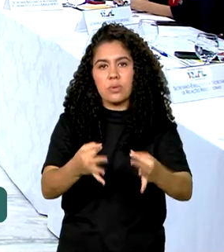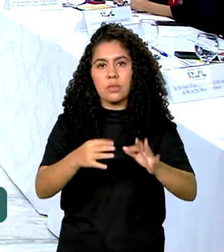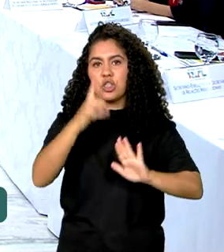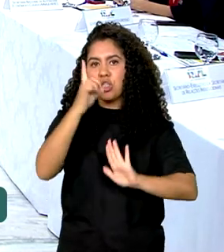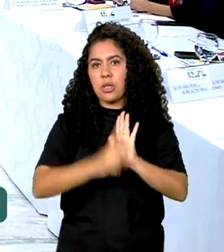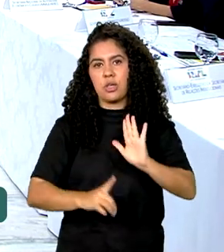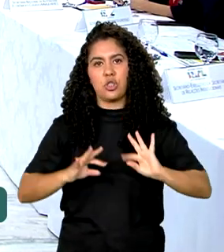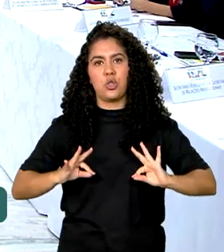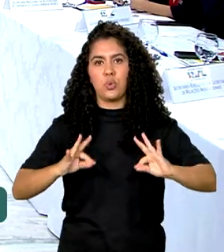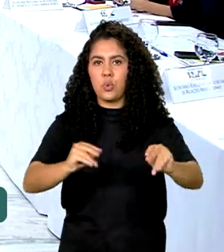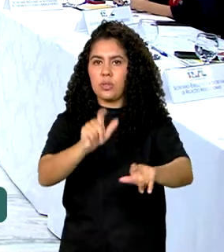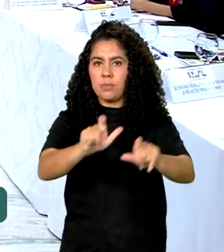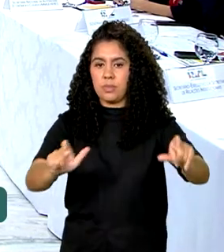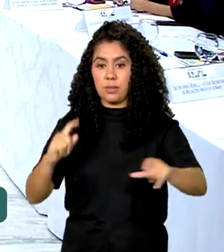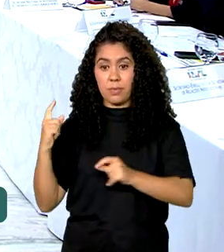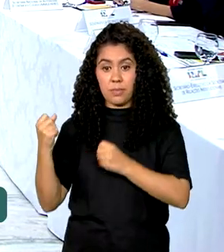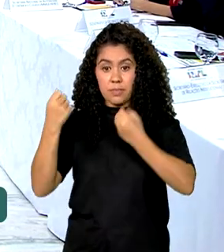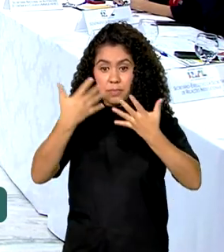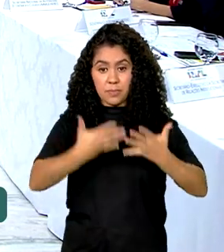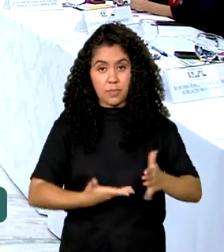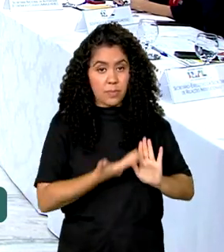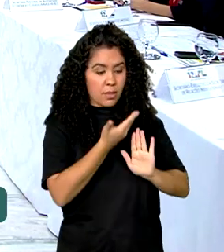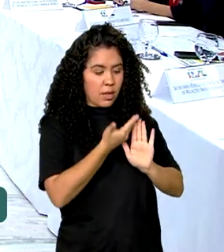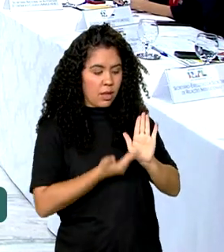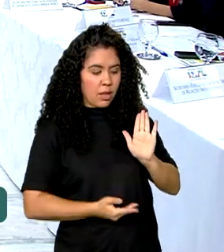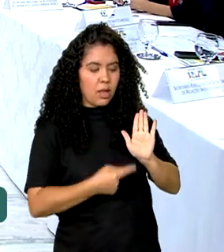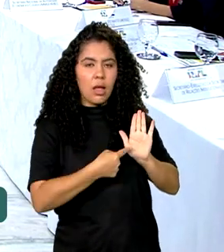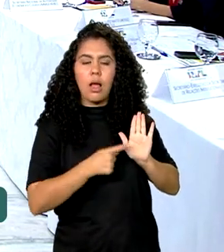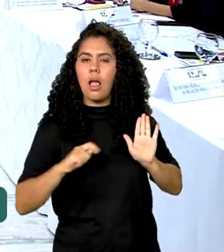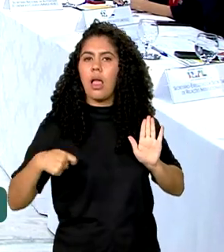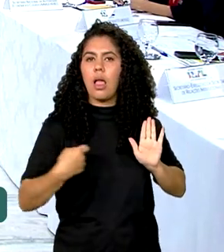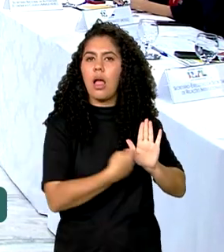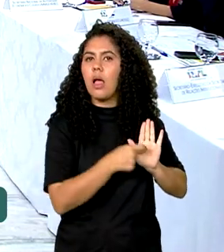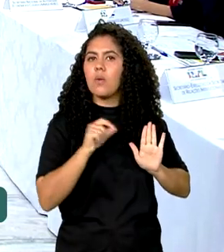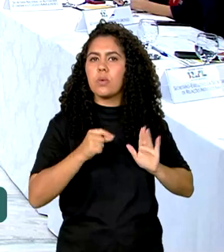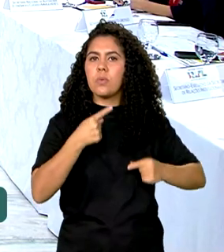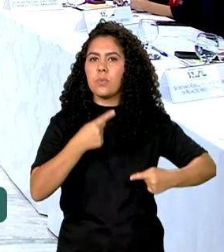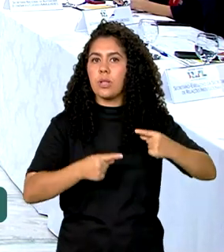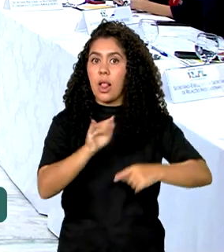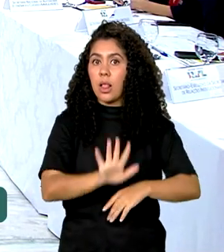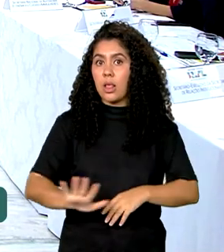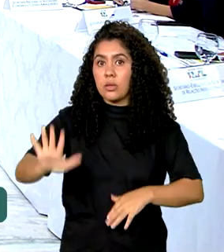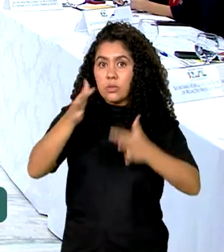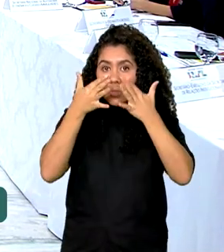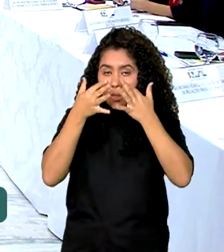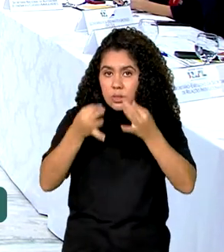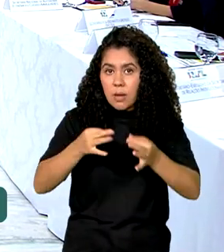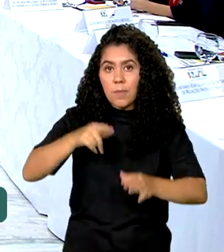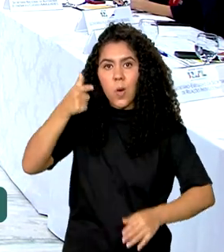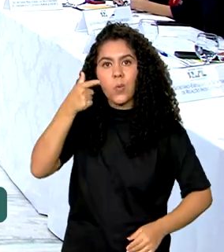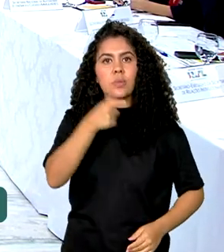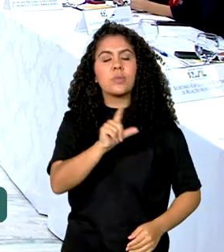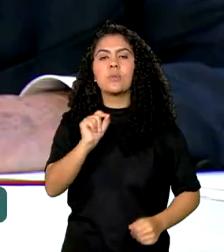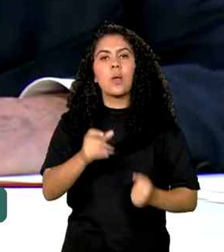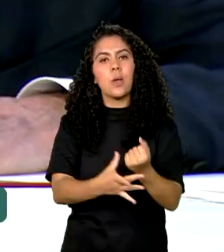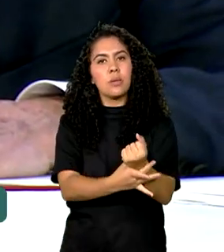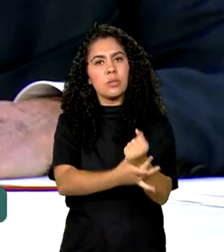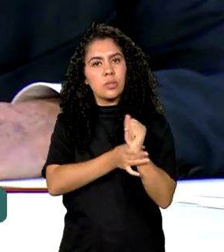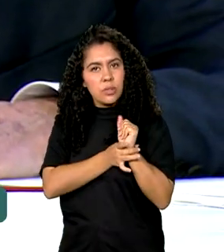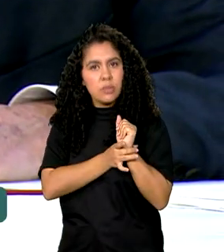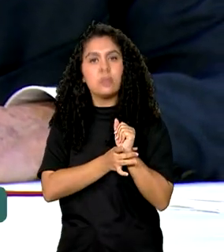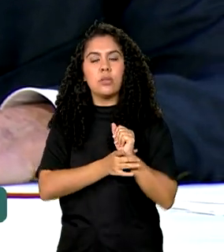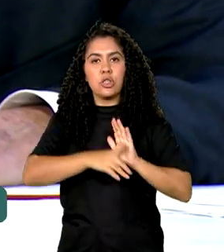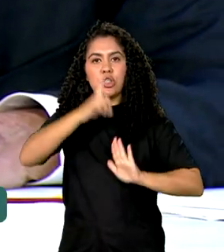A Política Nacional de Cuidados tem como missão garantir os direitos tanto das pessoas que necessitam de cuidados,